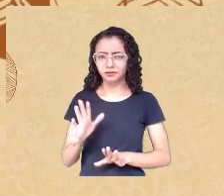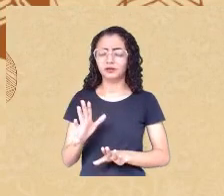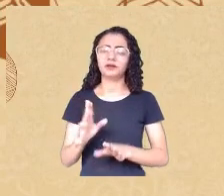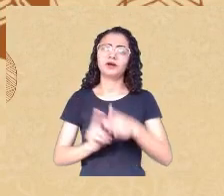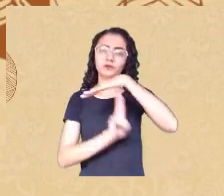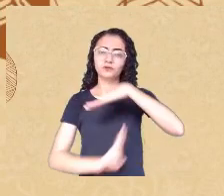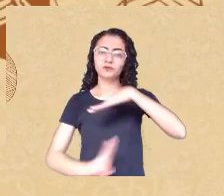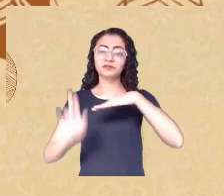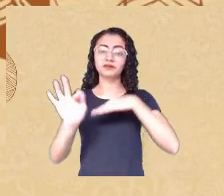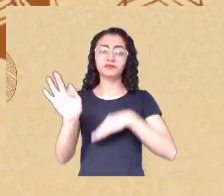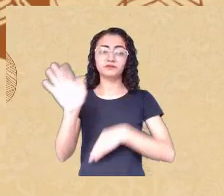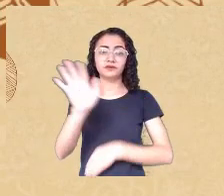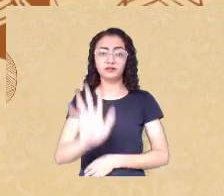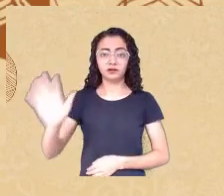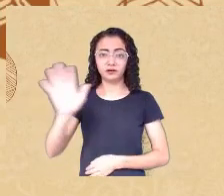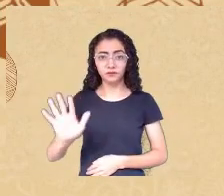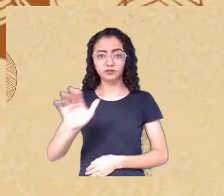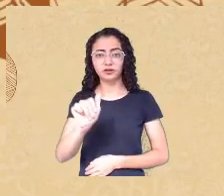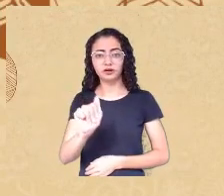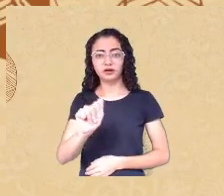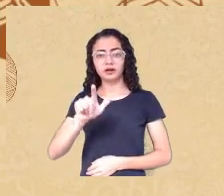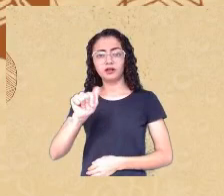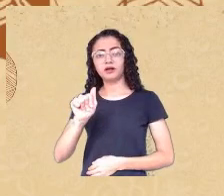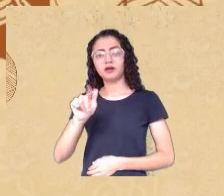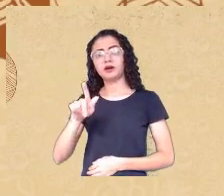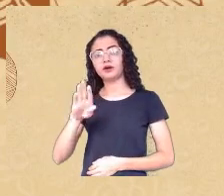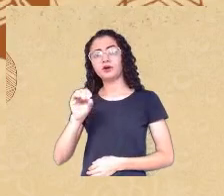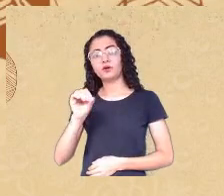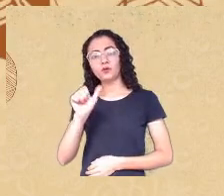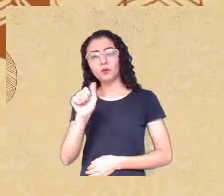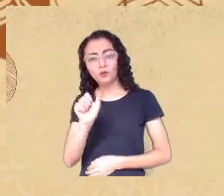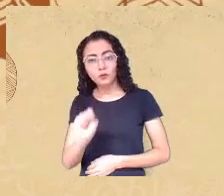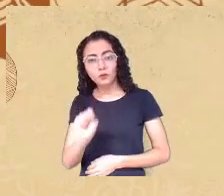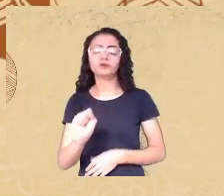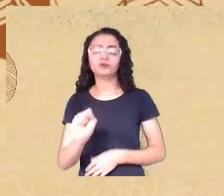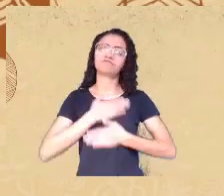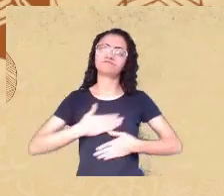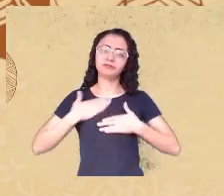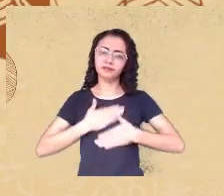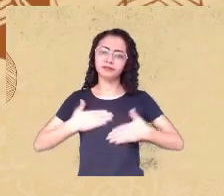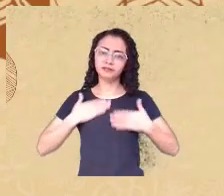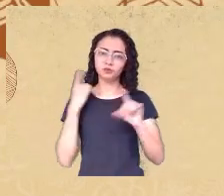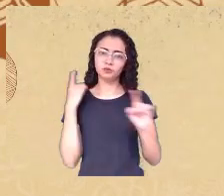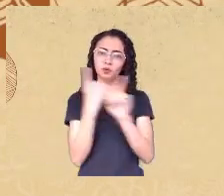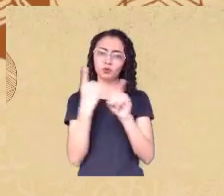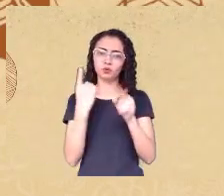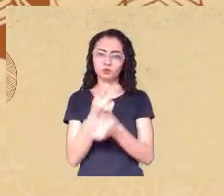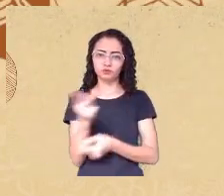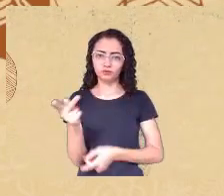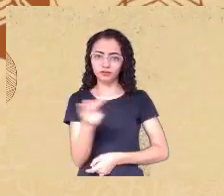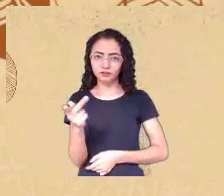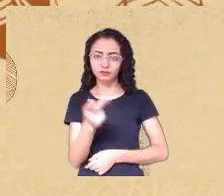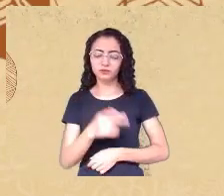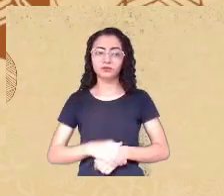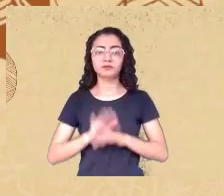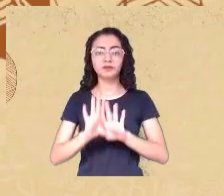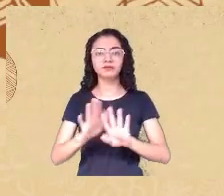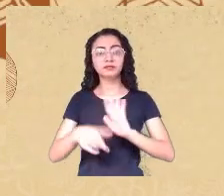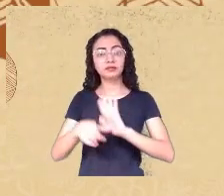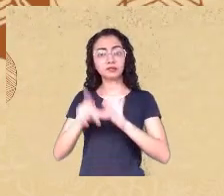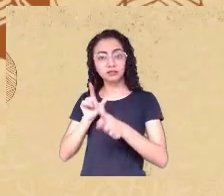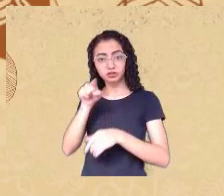em encontrá-los. Antes de passar a palavra para vocês, professores, eu vou fazer minha